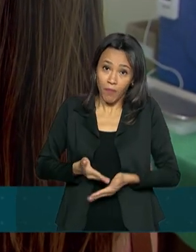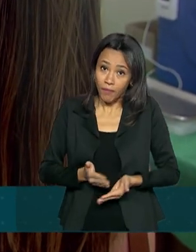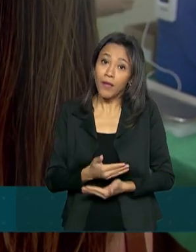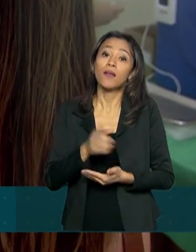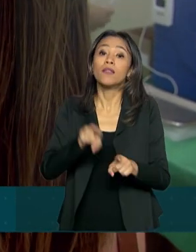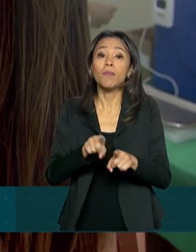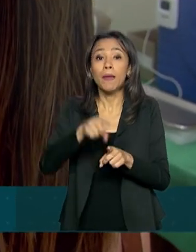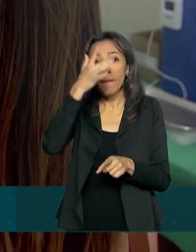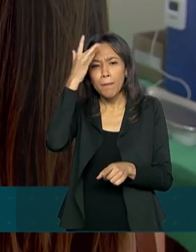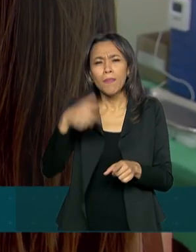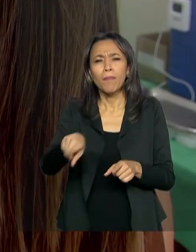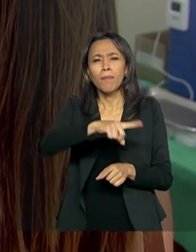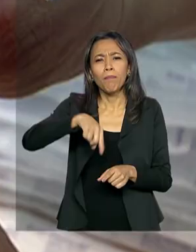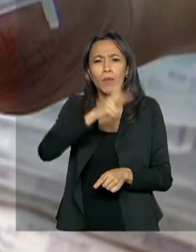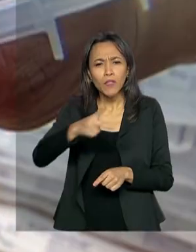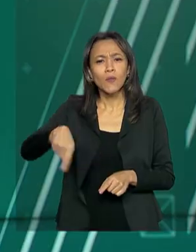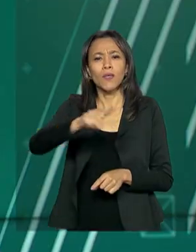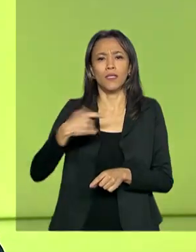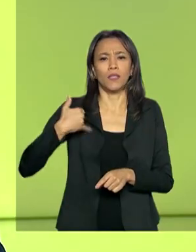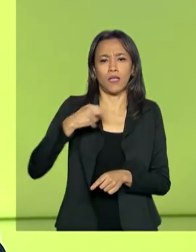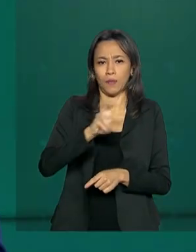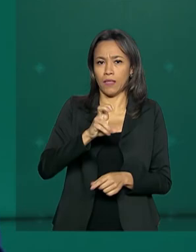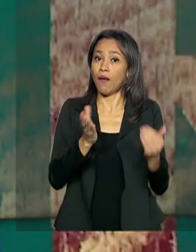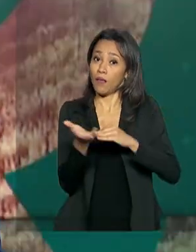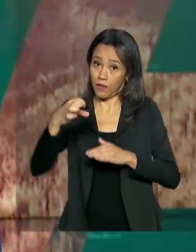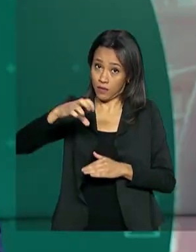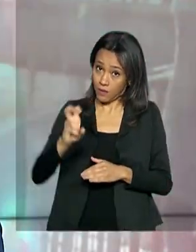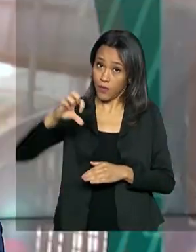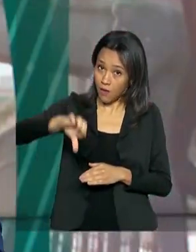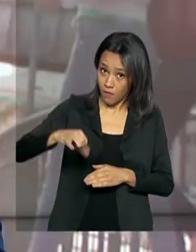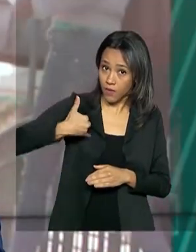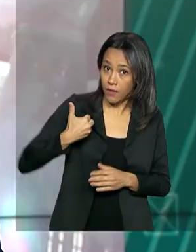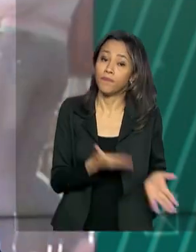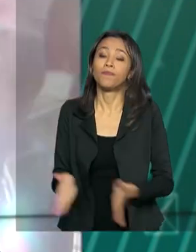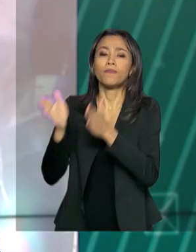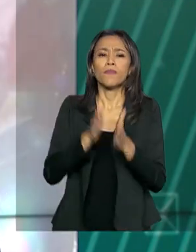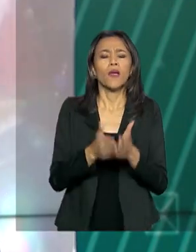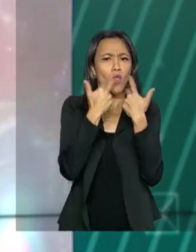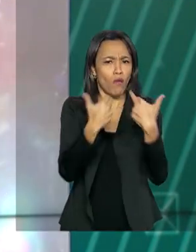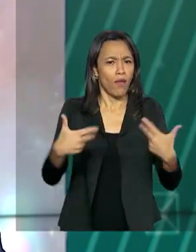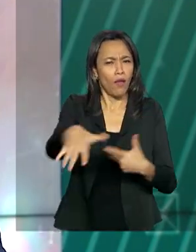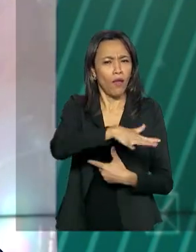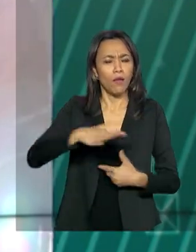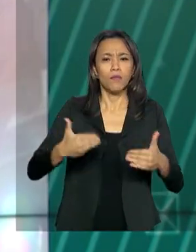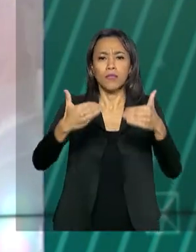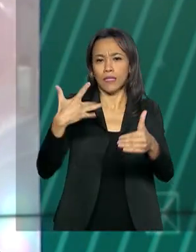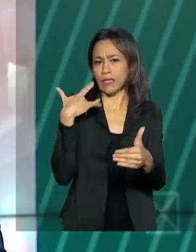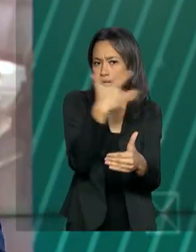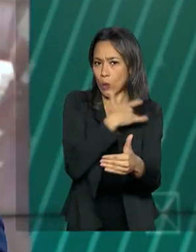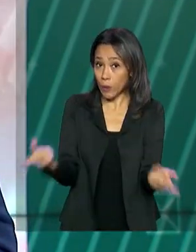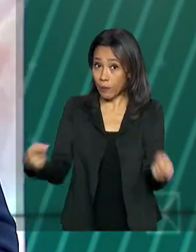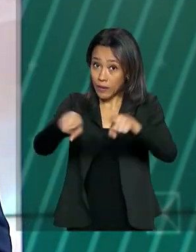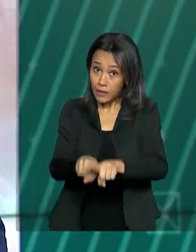55 a 59 anos. E uma pesquisa inédita do Ministério da Saúde, feita em parceria com a